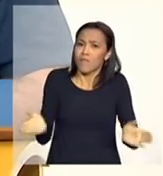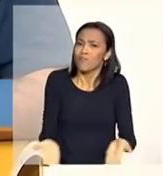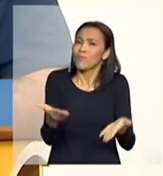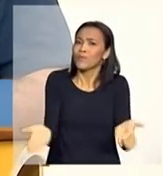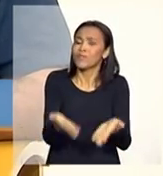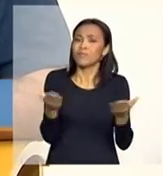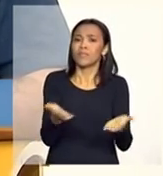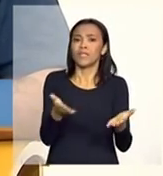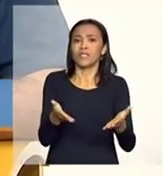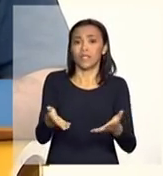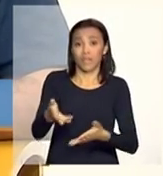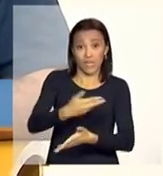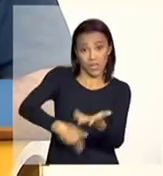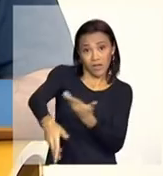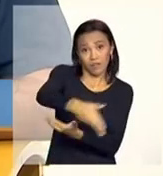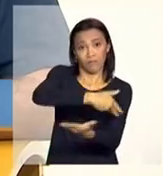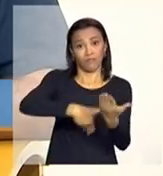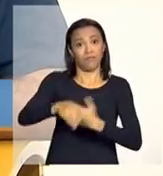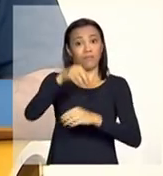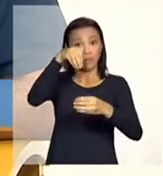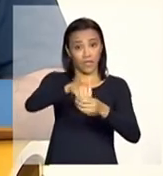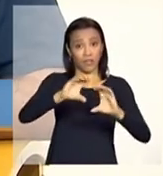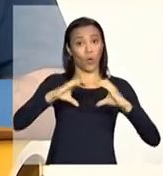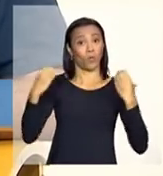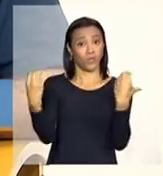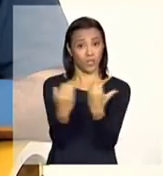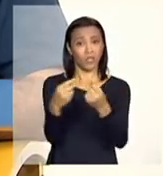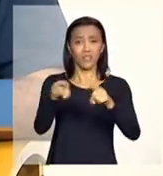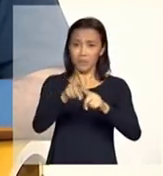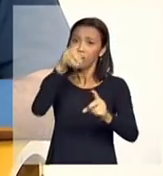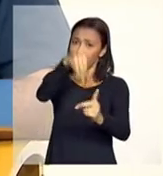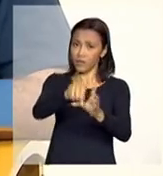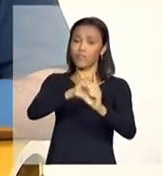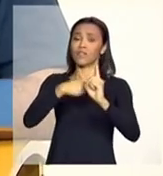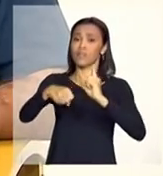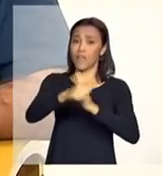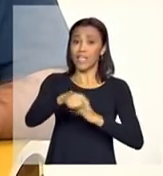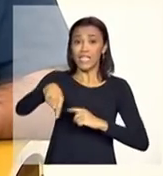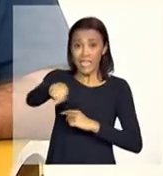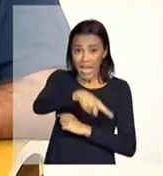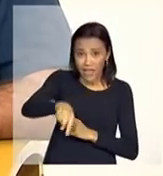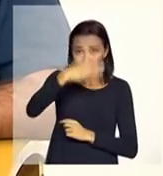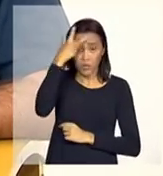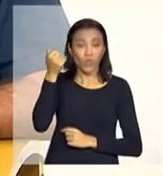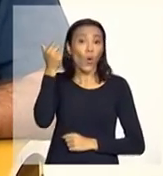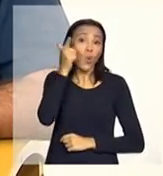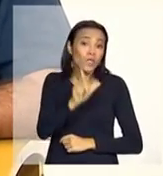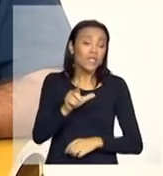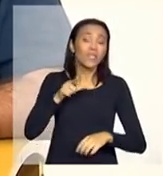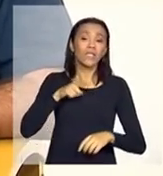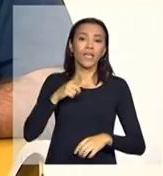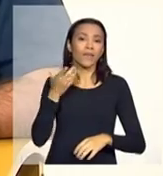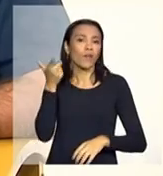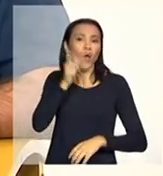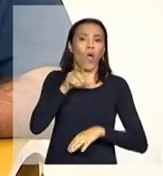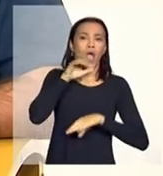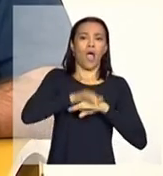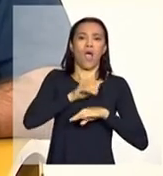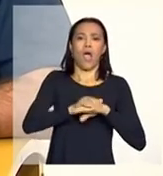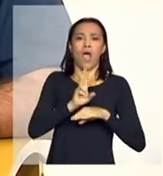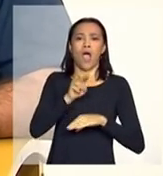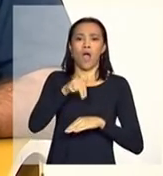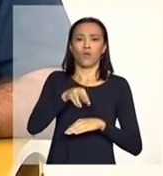com deficiência na comunidade, na sociedade, como um todo, que elas consigam progressivamente conquistar a autonomia ou o máximo de autonomia